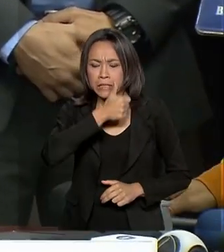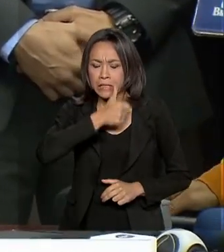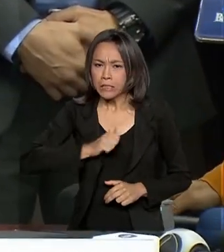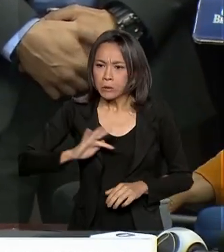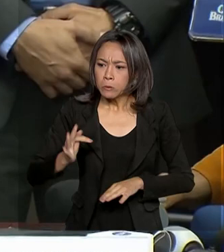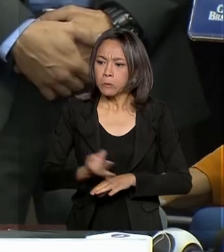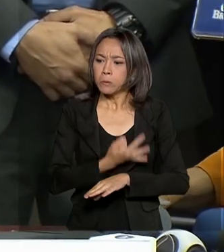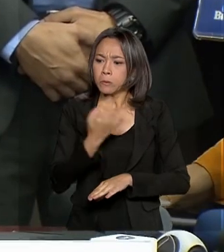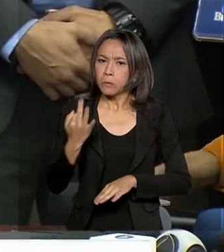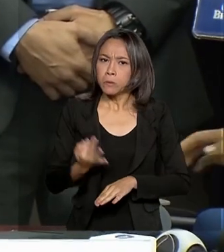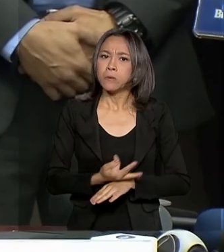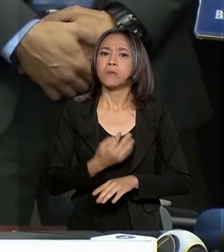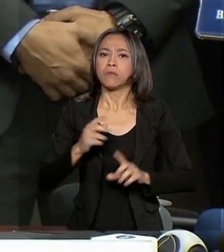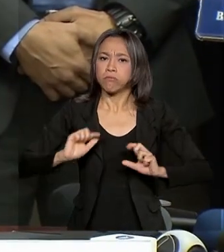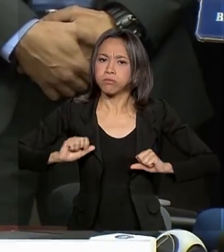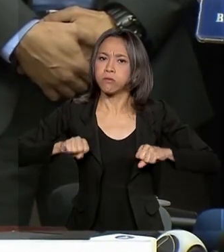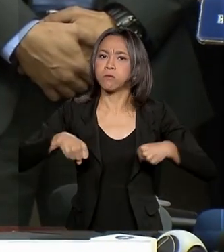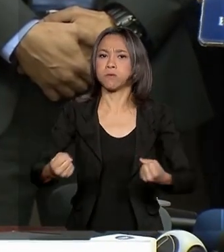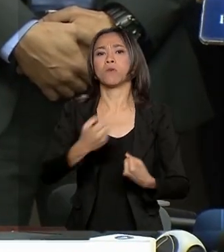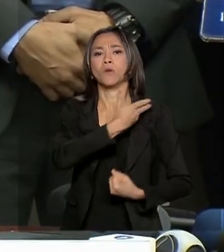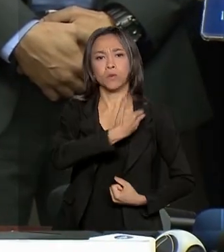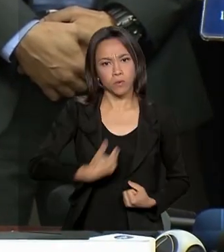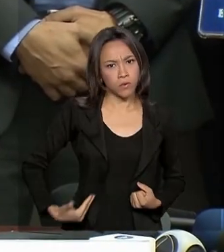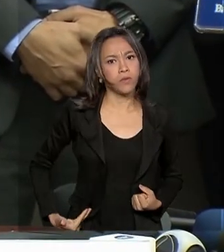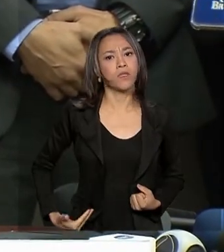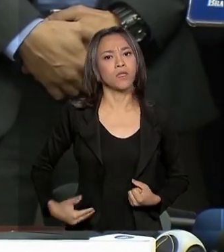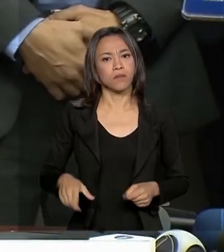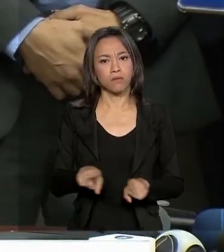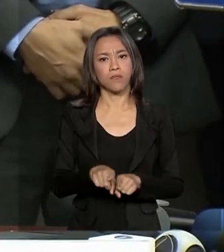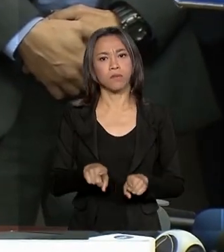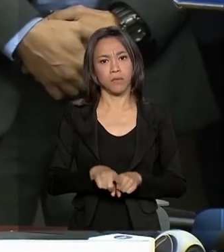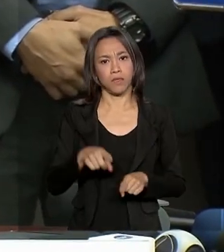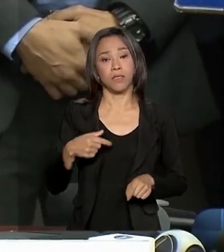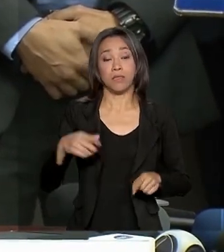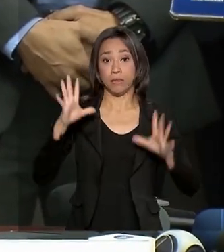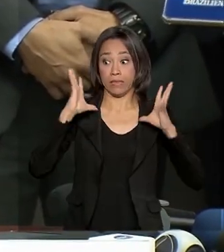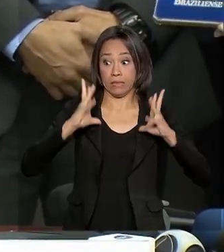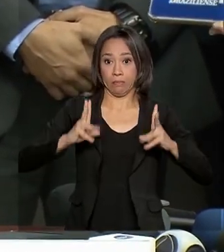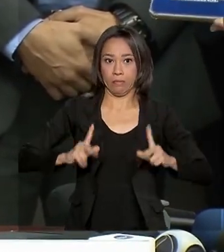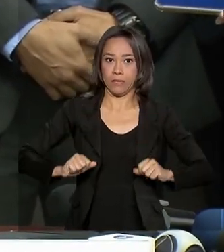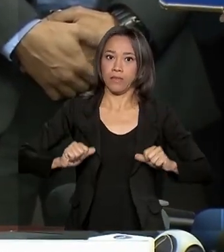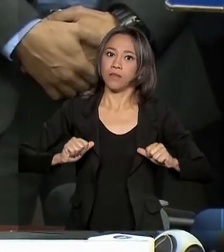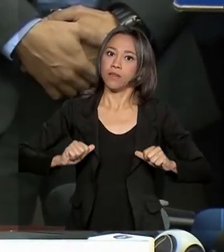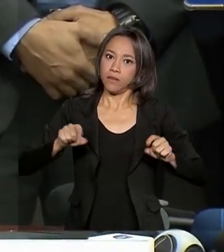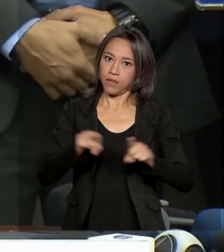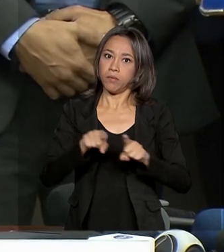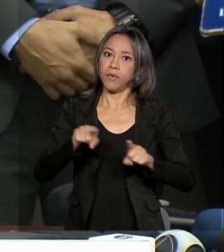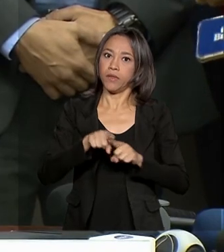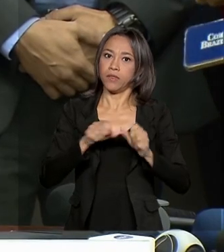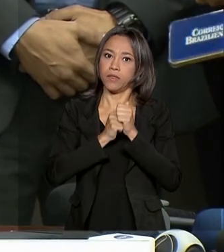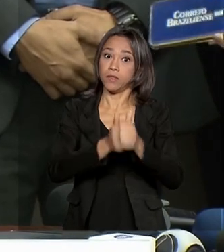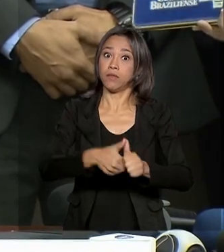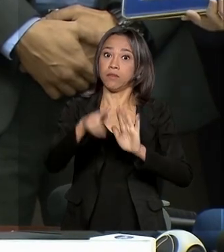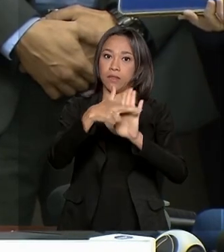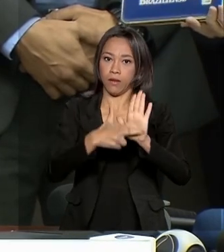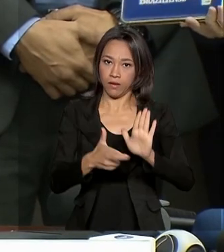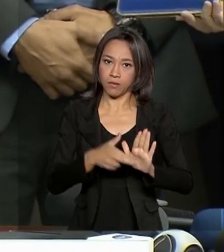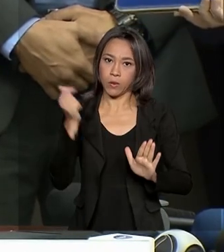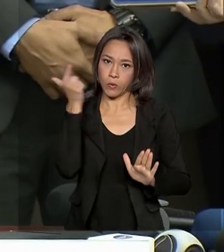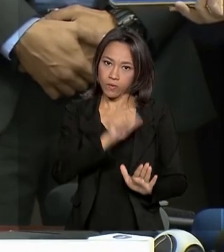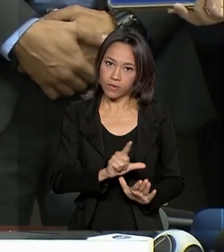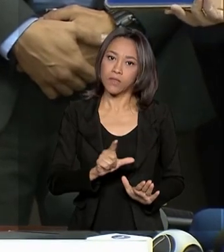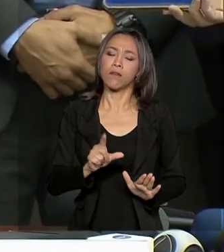por parte do governo, tendo em vista a questão orçamentária e os meios para cumprir a missão. Mas ela será cumprida